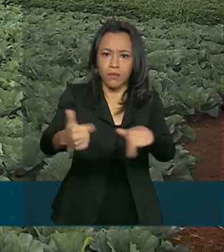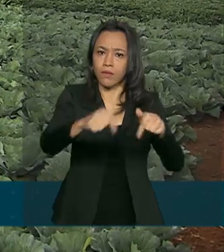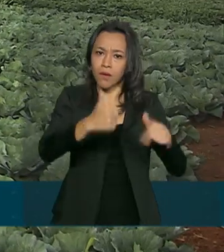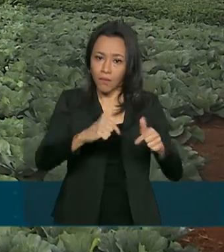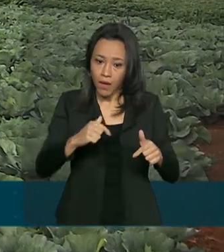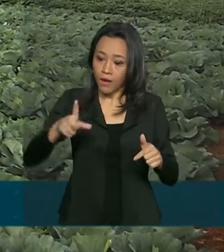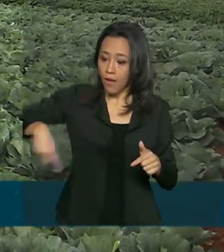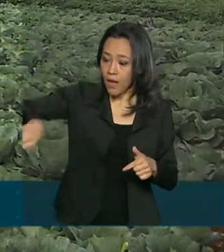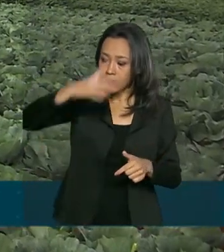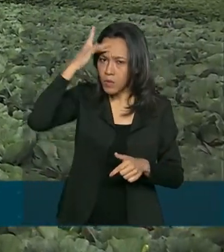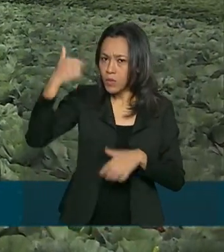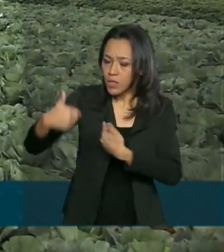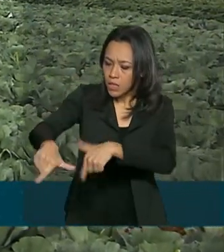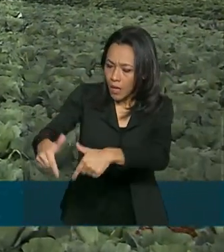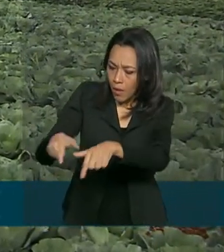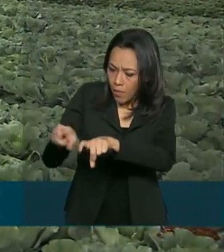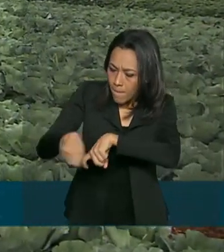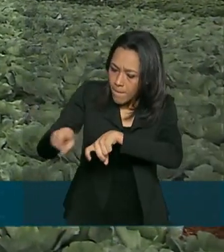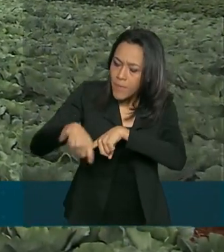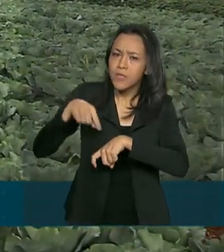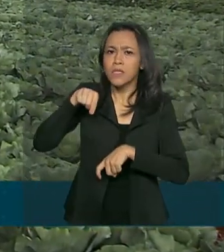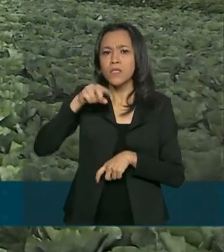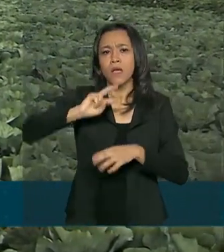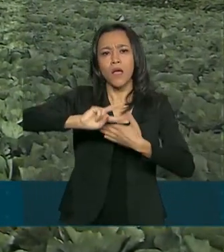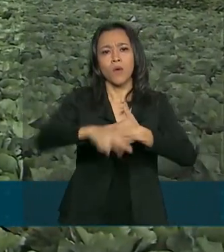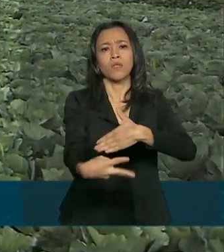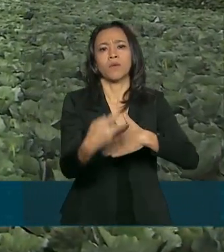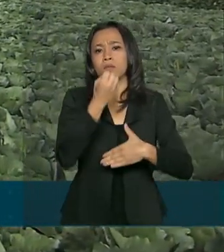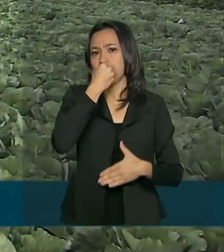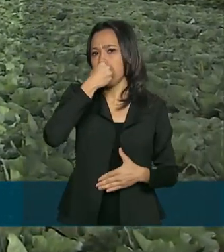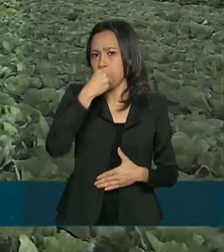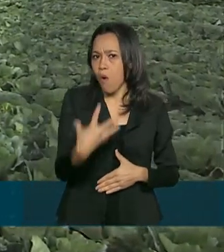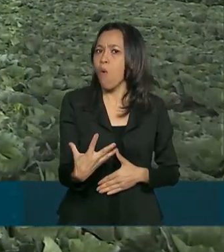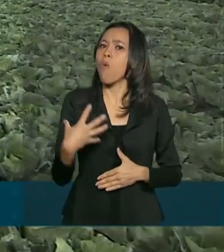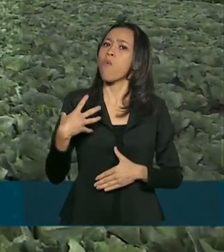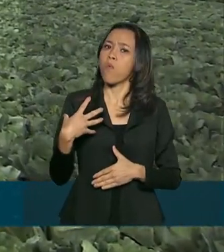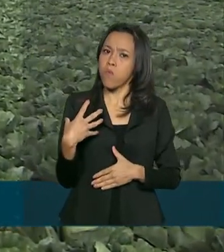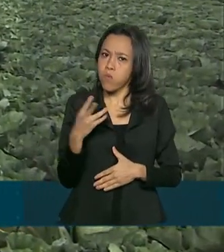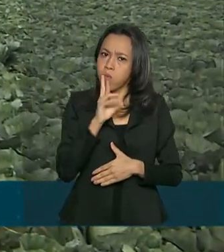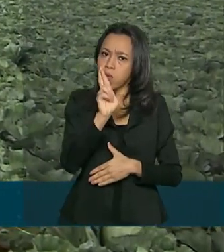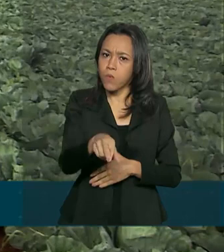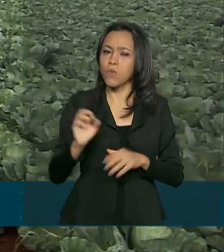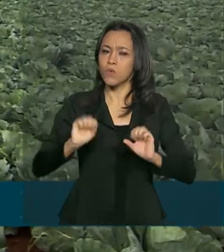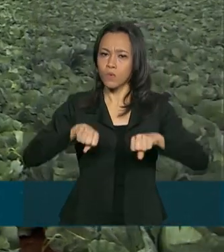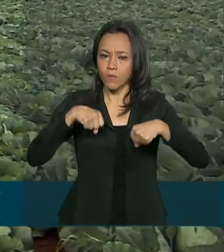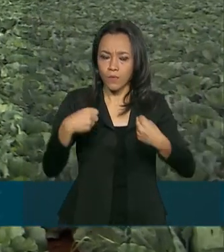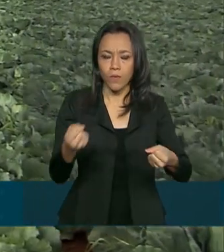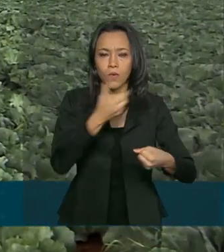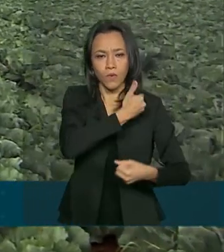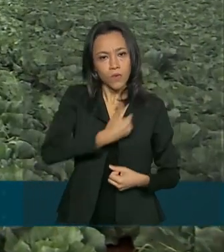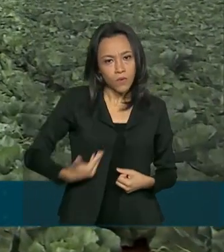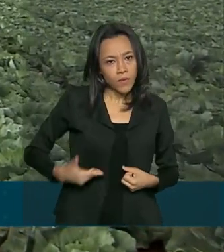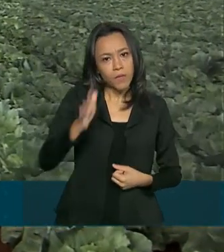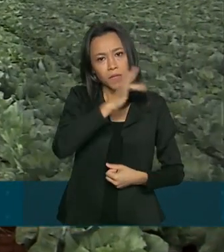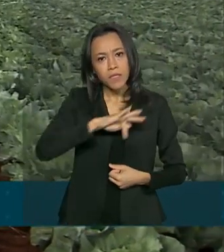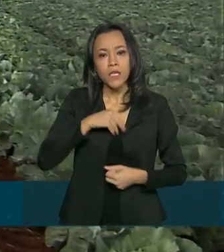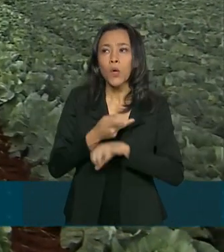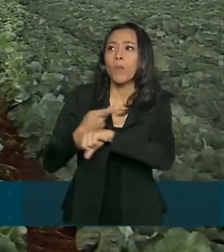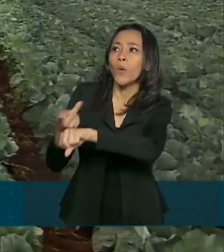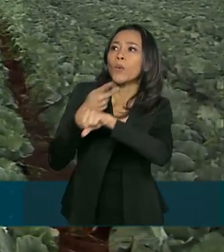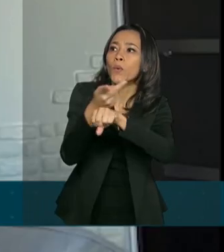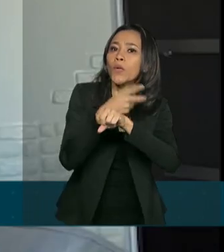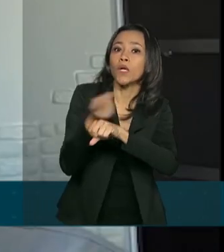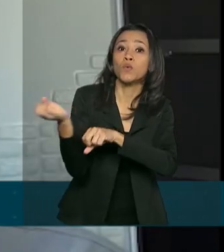produtores atribuem esse bom resultado aos esforços do governo brasileiro na busca de novos mercados